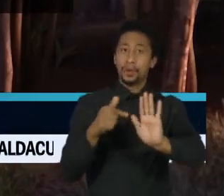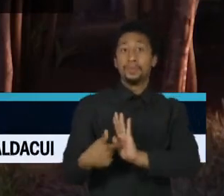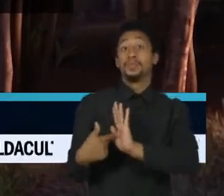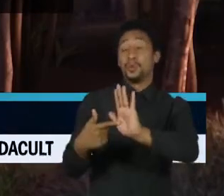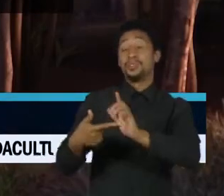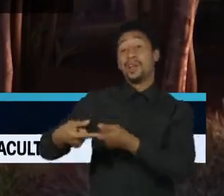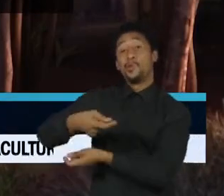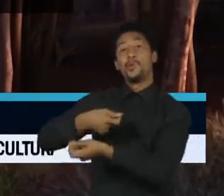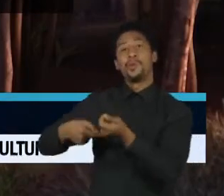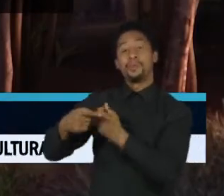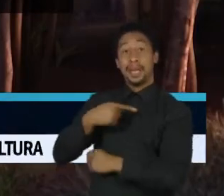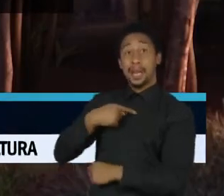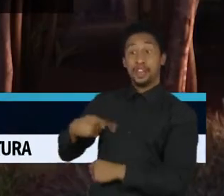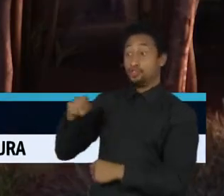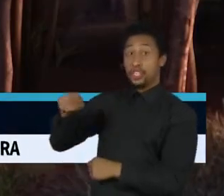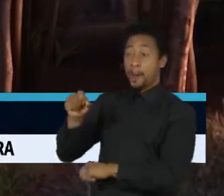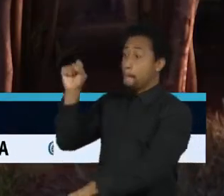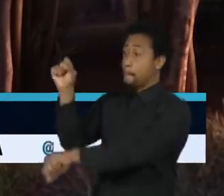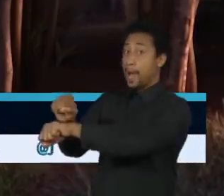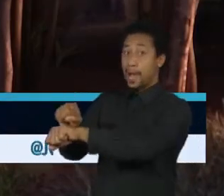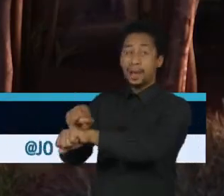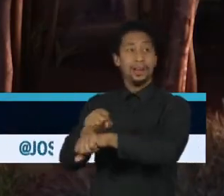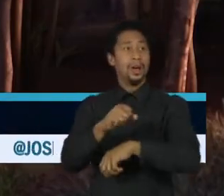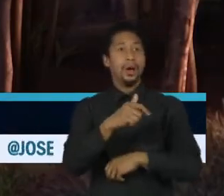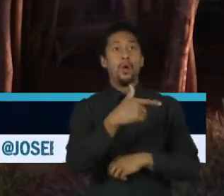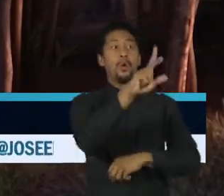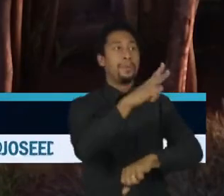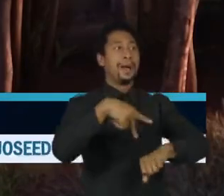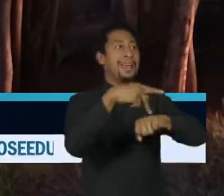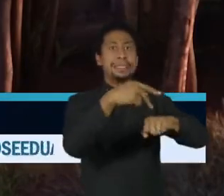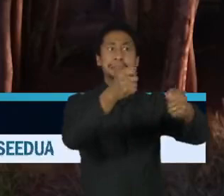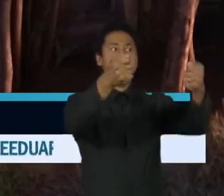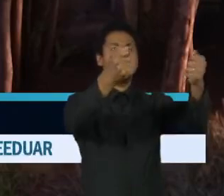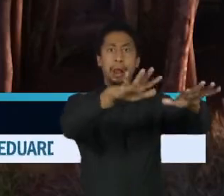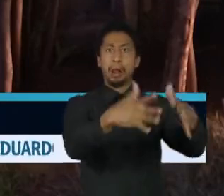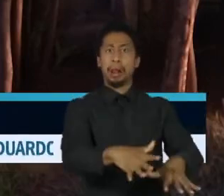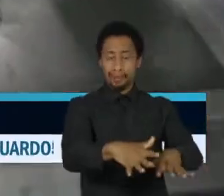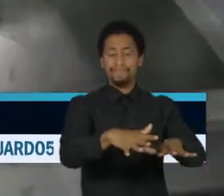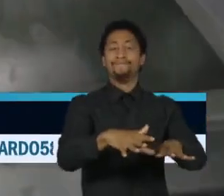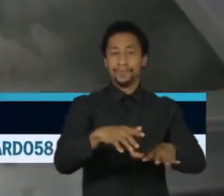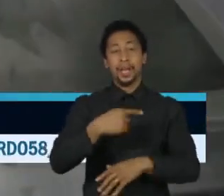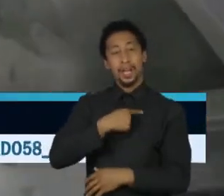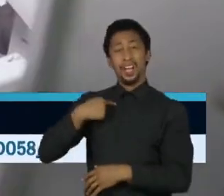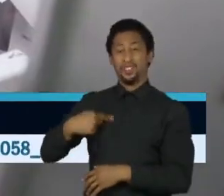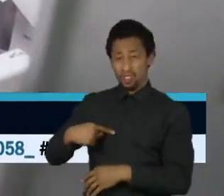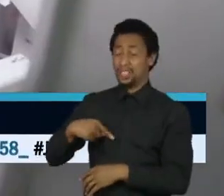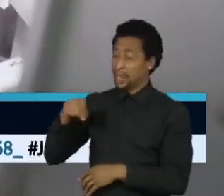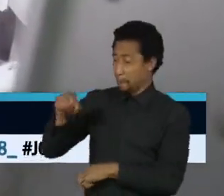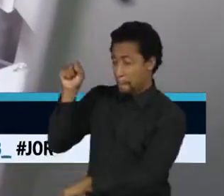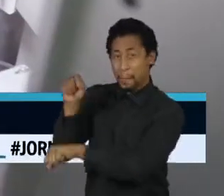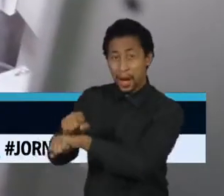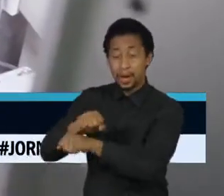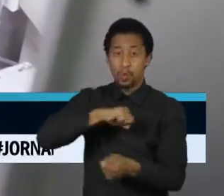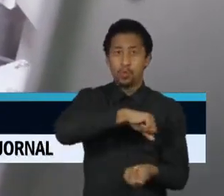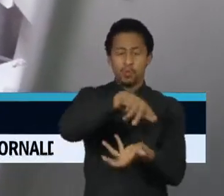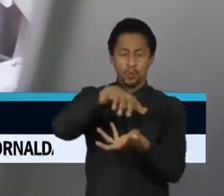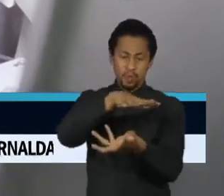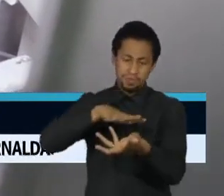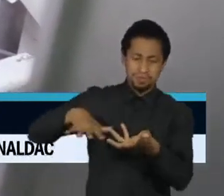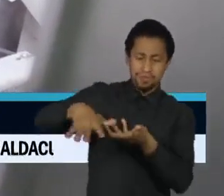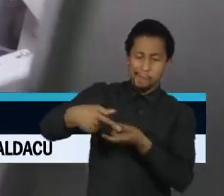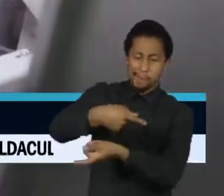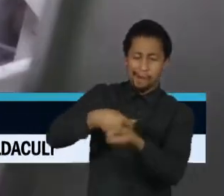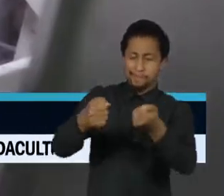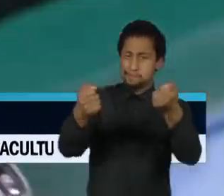comerciais globais, a China desperta preocupação do resto do mundo. Cadeias industriais altamente